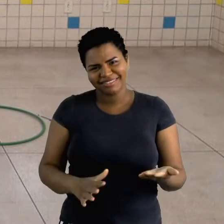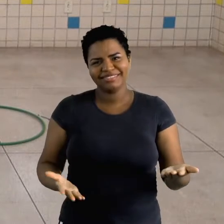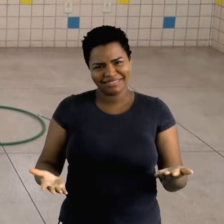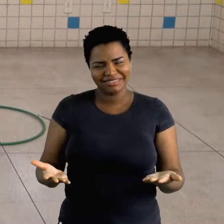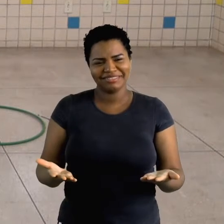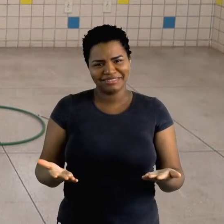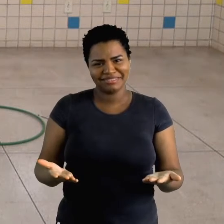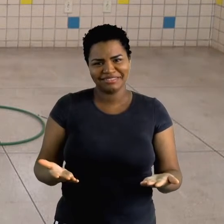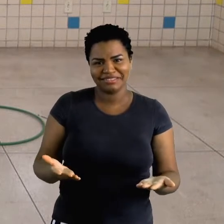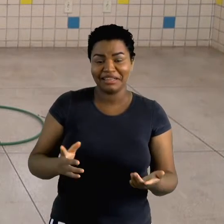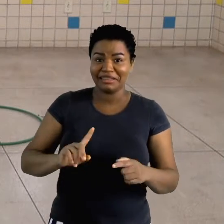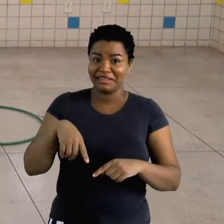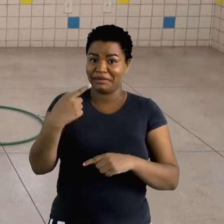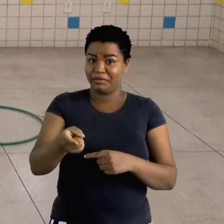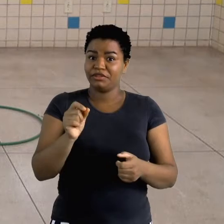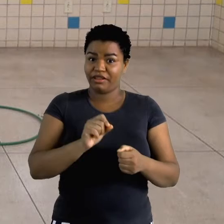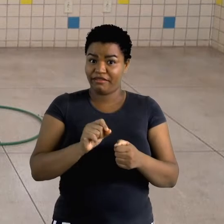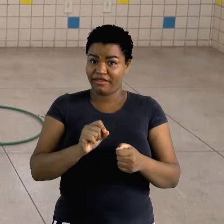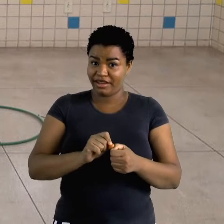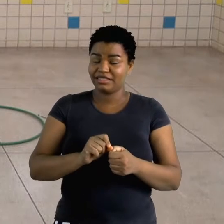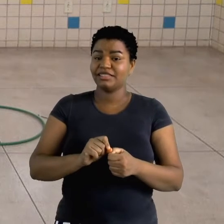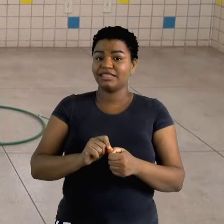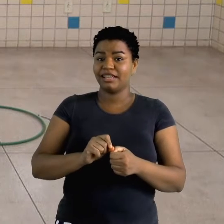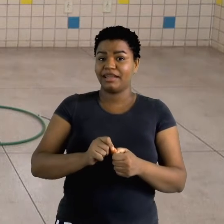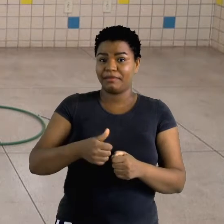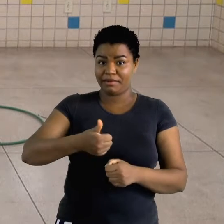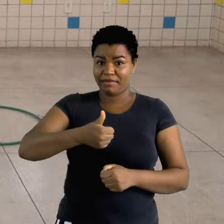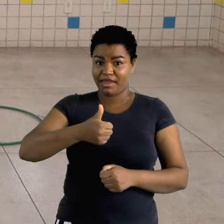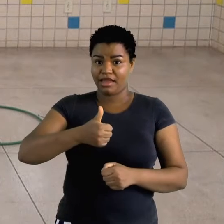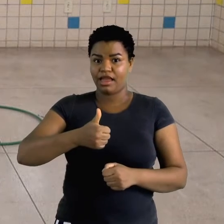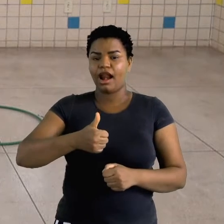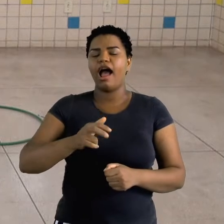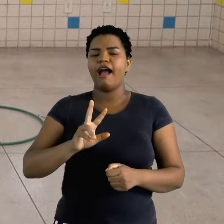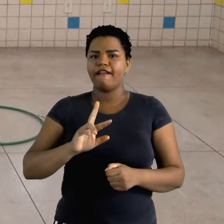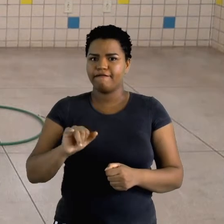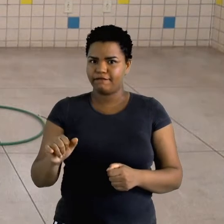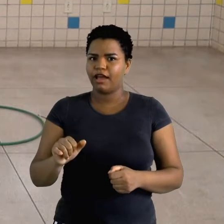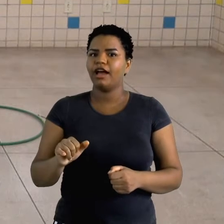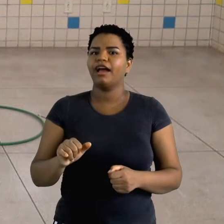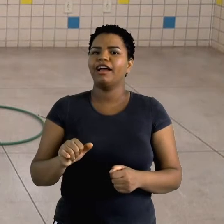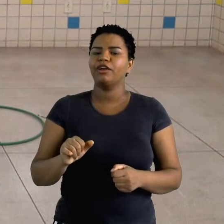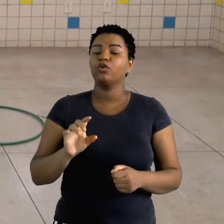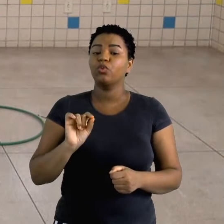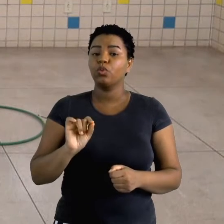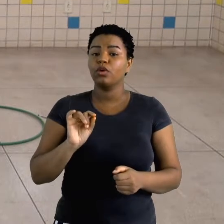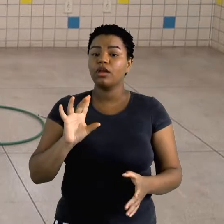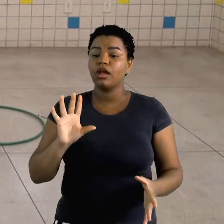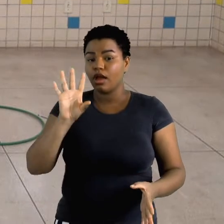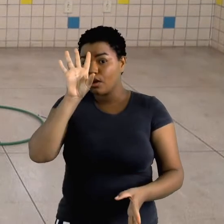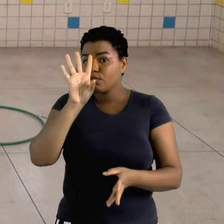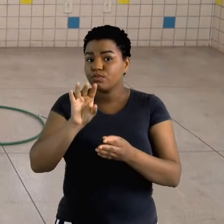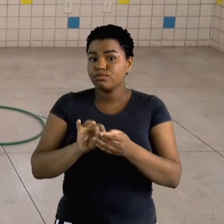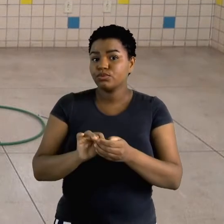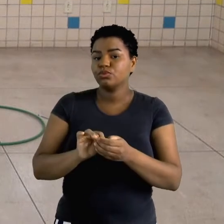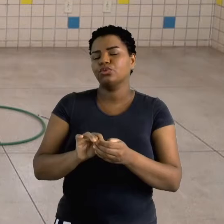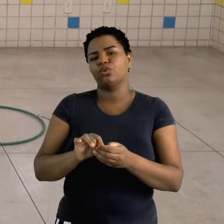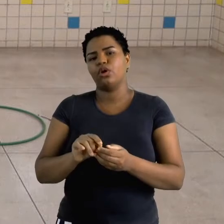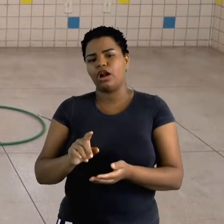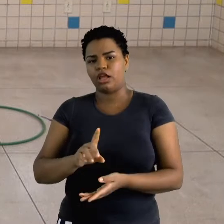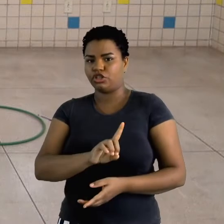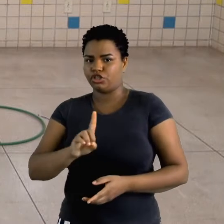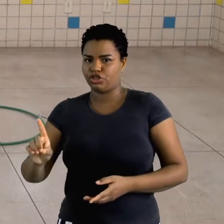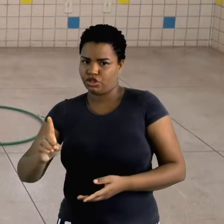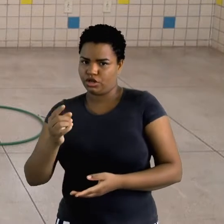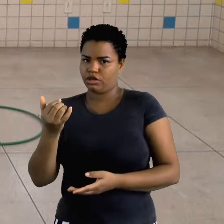Depois que você fizer essa primeira rodada, você vai assimilar. O eu falei? O lado direito você vai assimilar o caderno, o